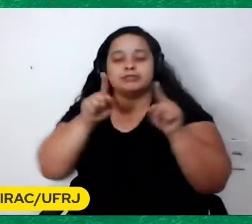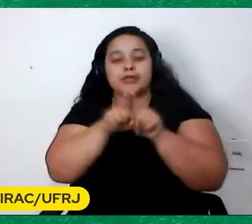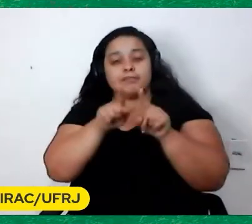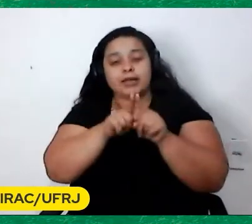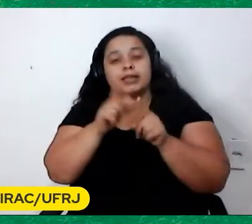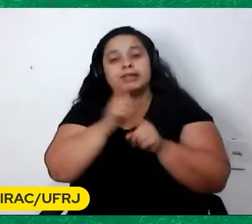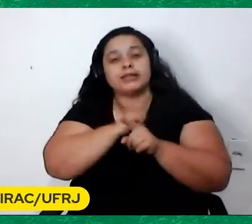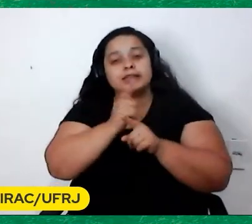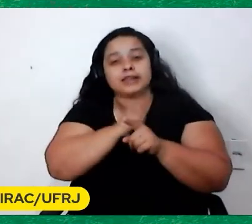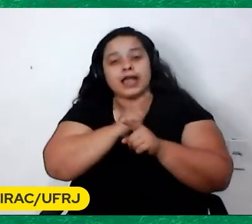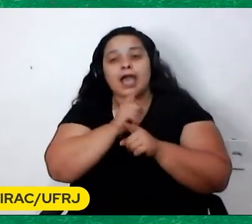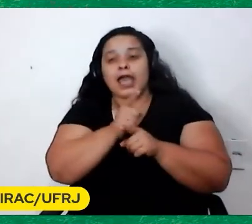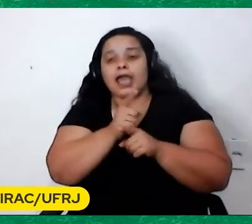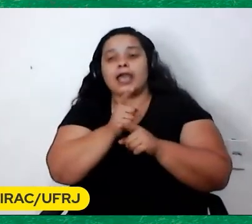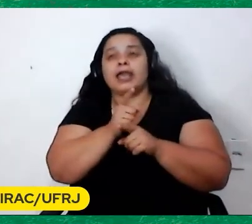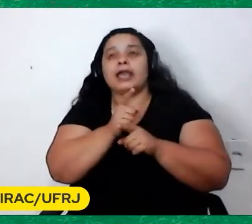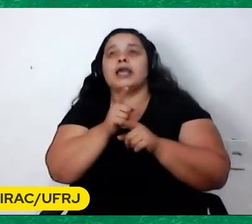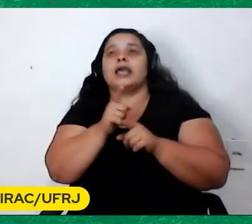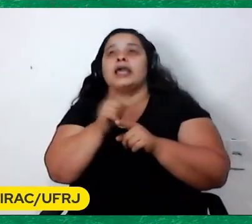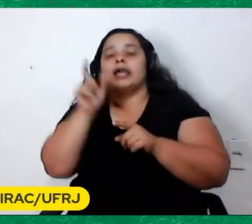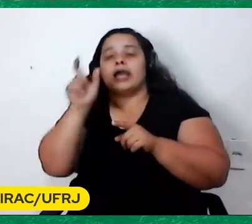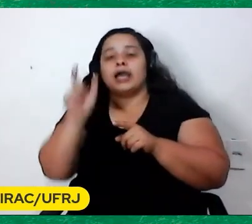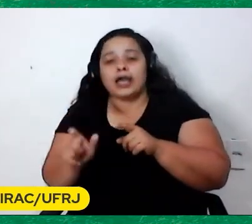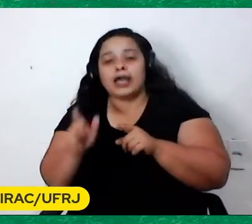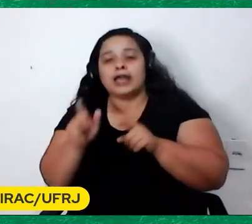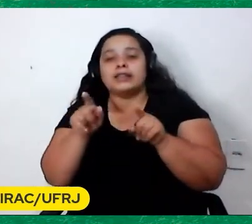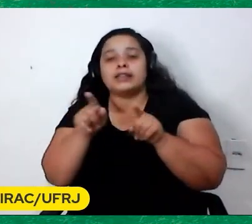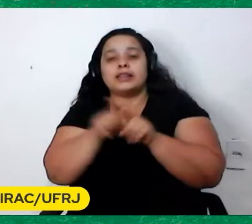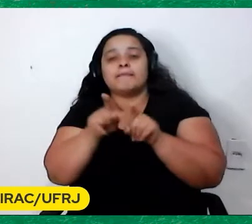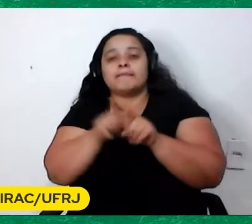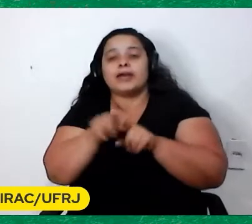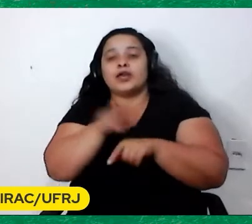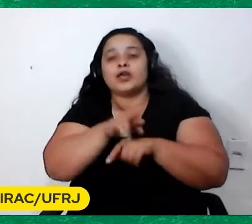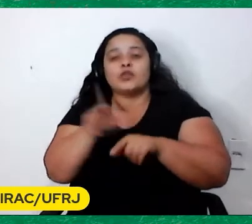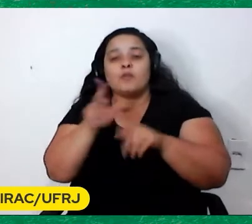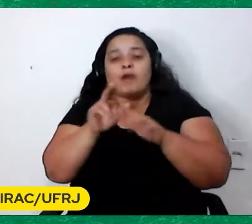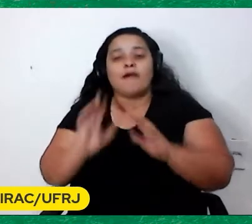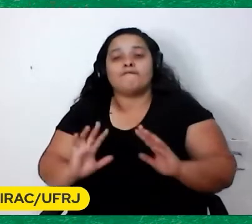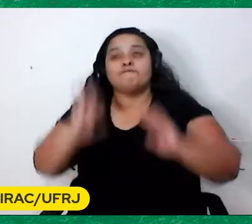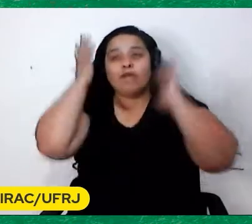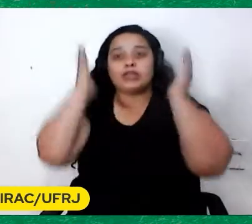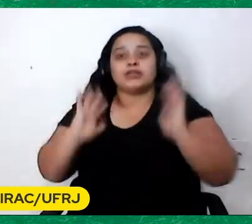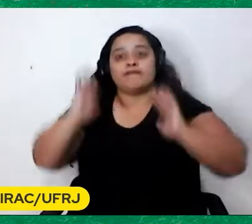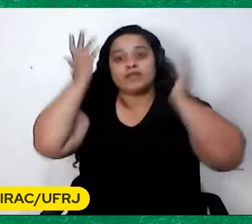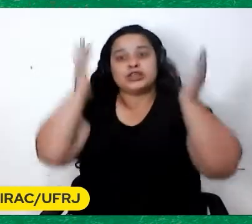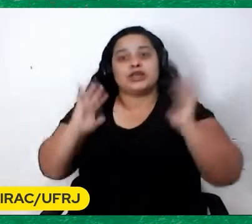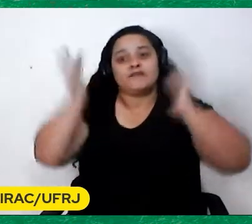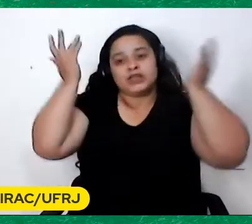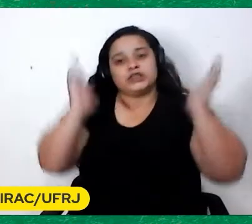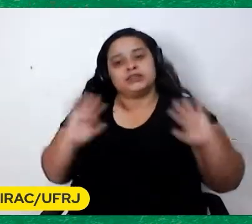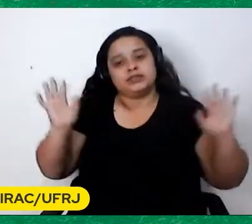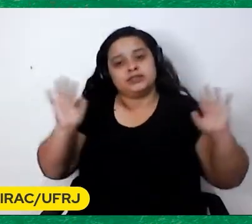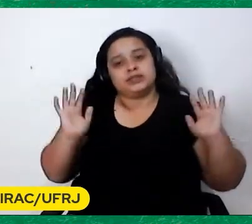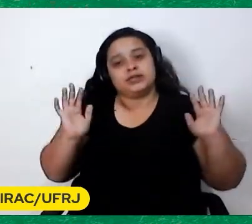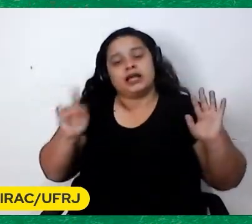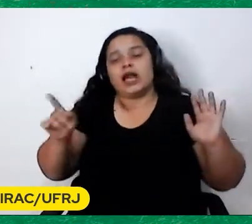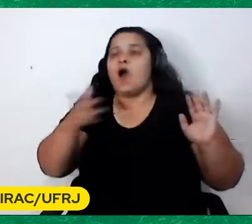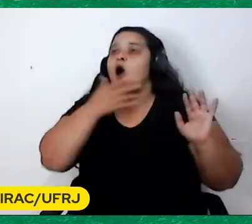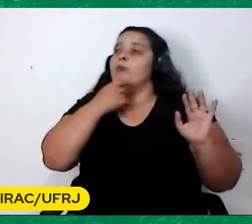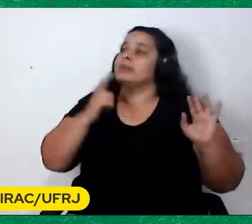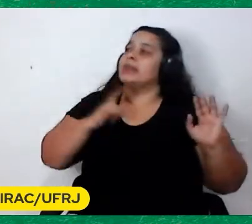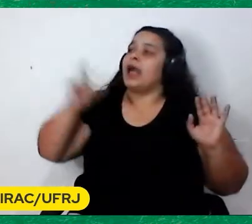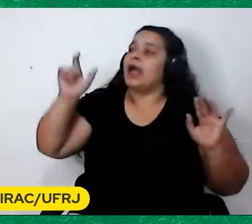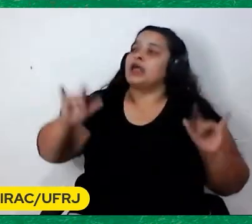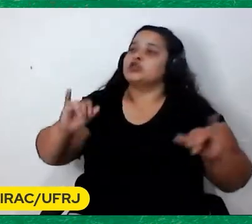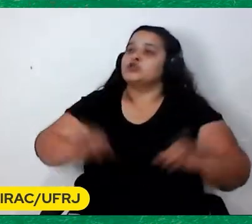Que não é lá Muito festivo O nervo de aço É aquele O cara está ali Sofrendo Por causa da